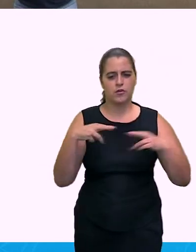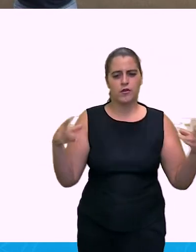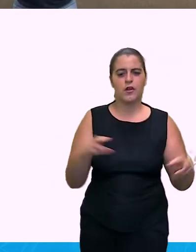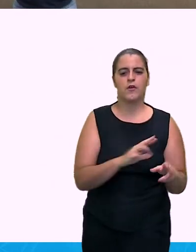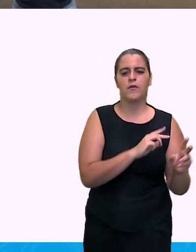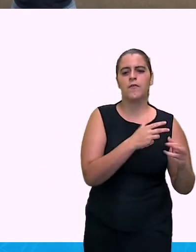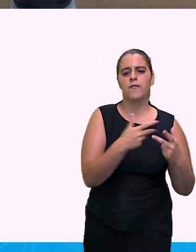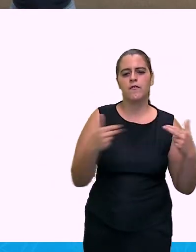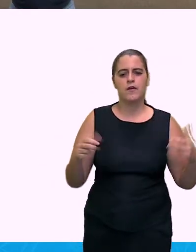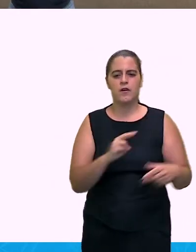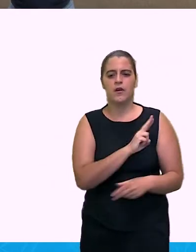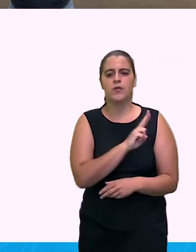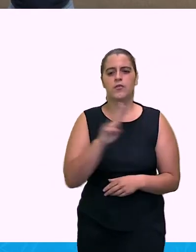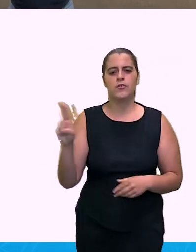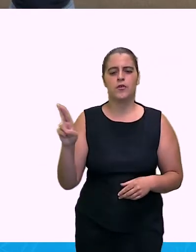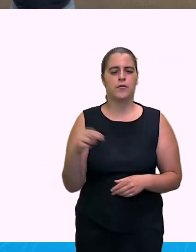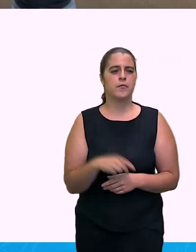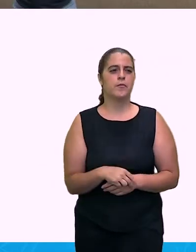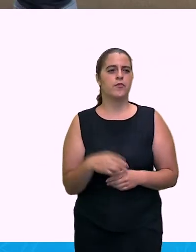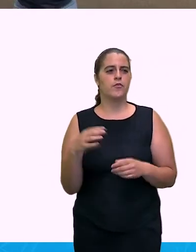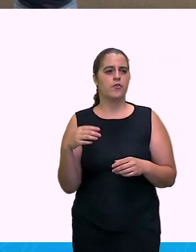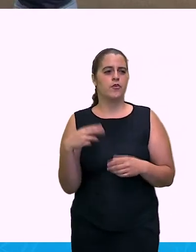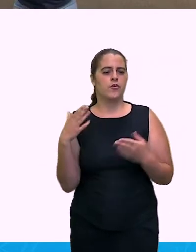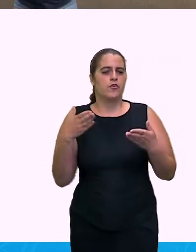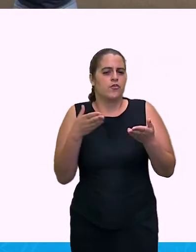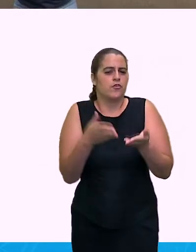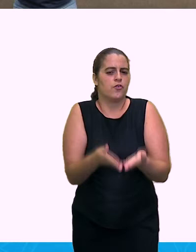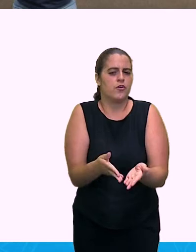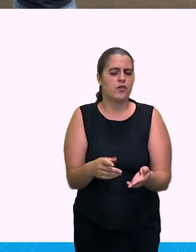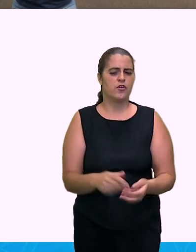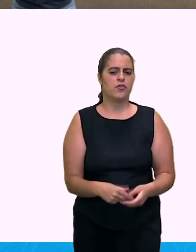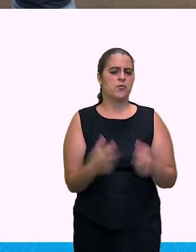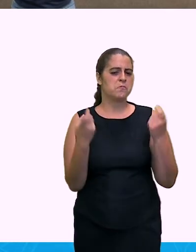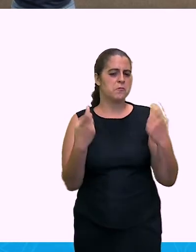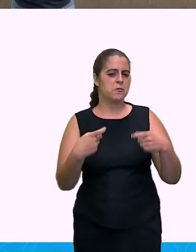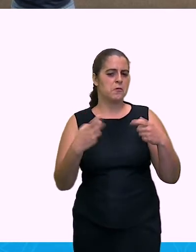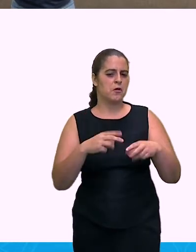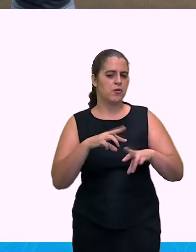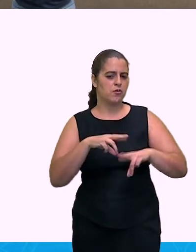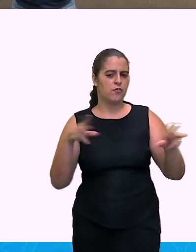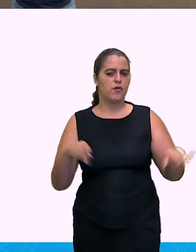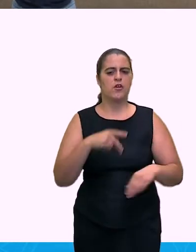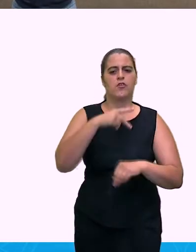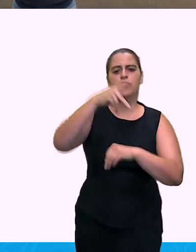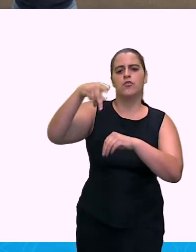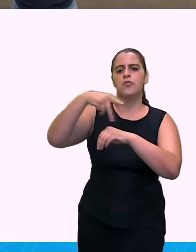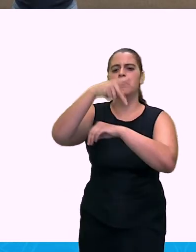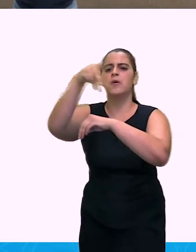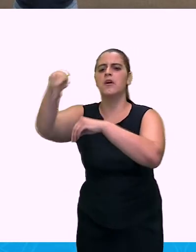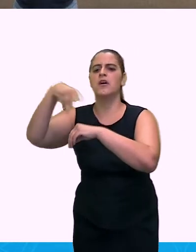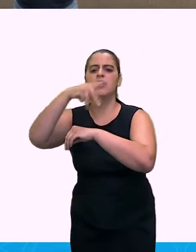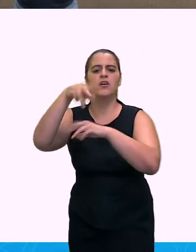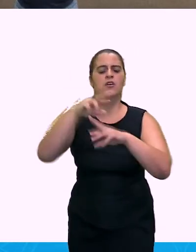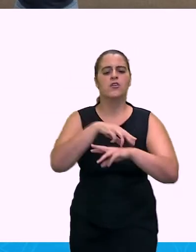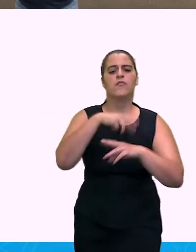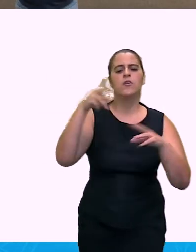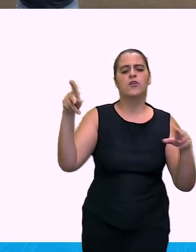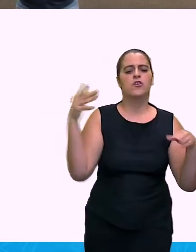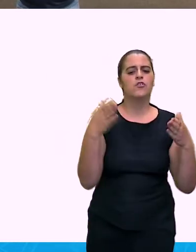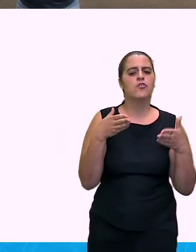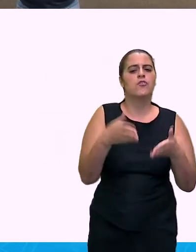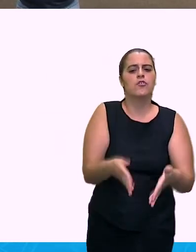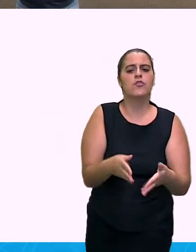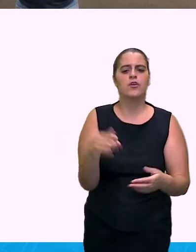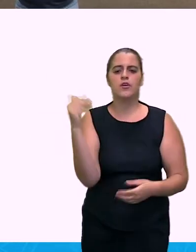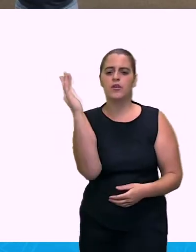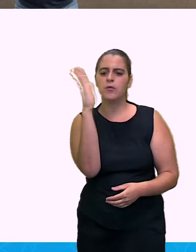Imaginem que uma pessoa chegue de algum lugar aí, de outro país, né, exemplo, chegue aqui